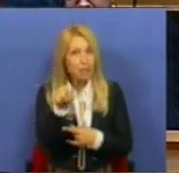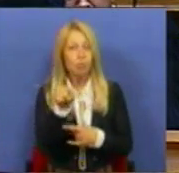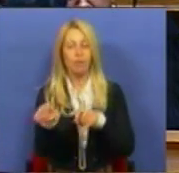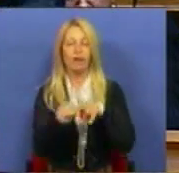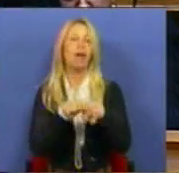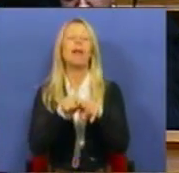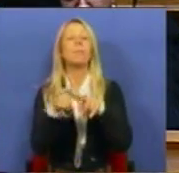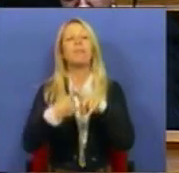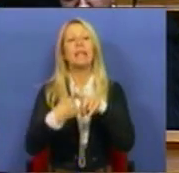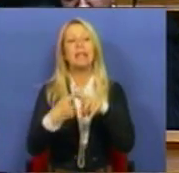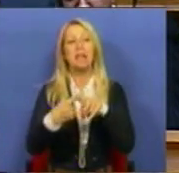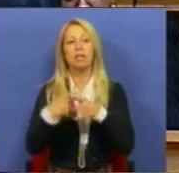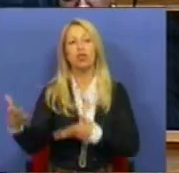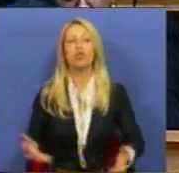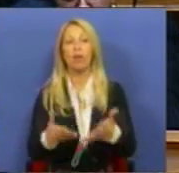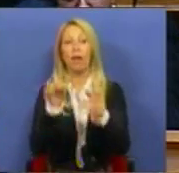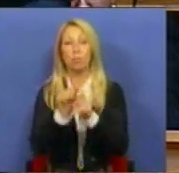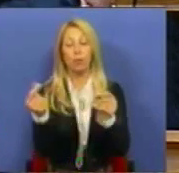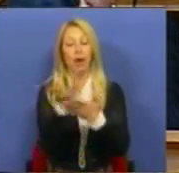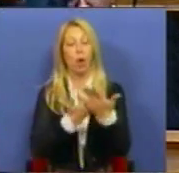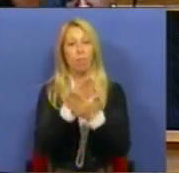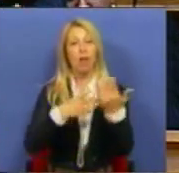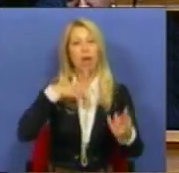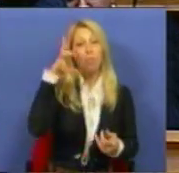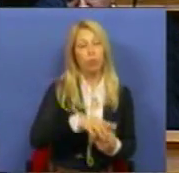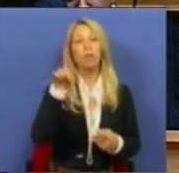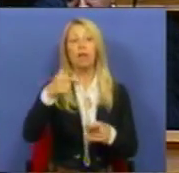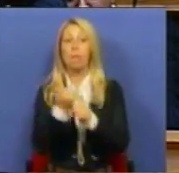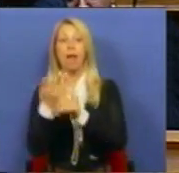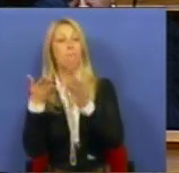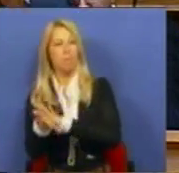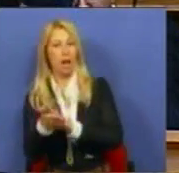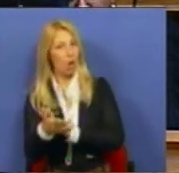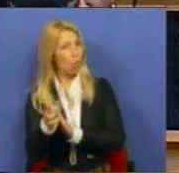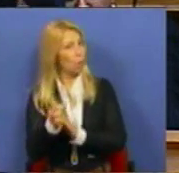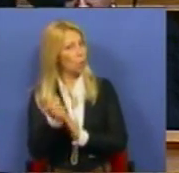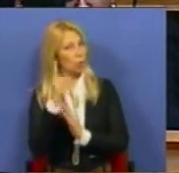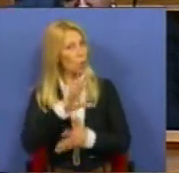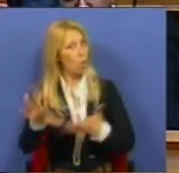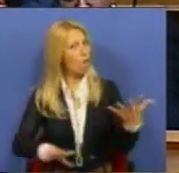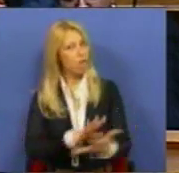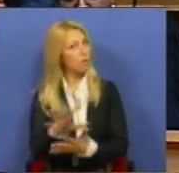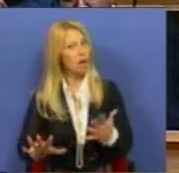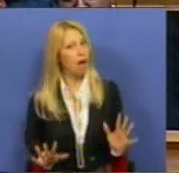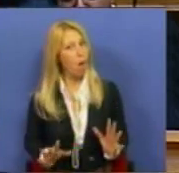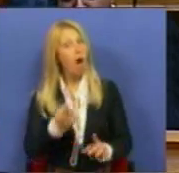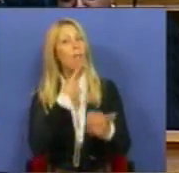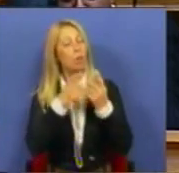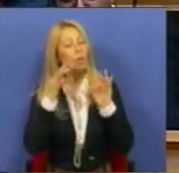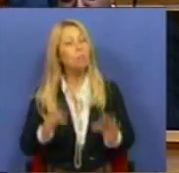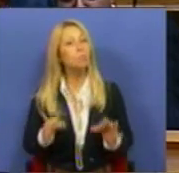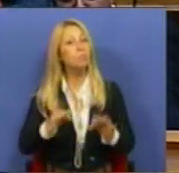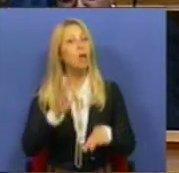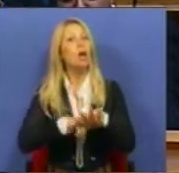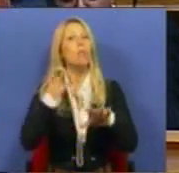da economia portuguesa e do emprego. Não é uma confusão, Sr. Primeiro-Ministro. É uma pergunta consistente sobre as